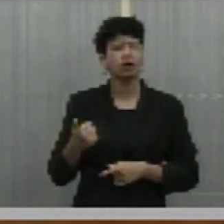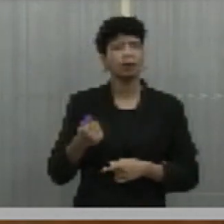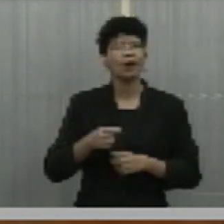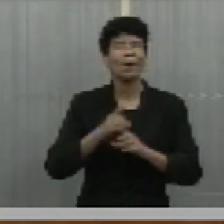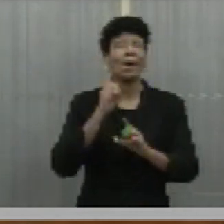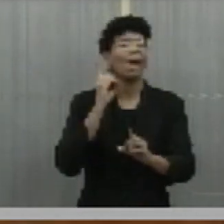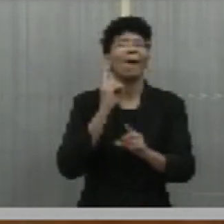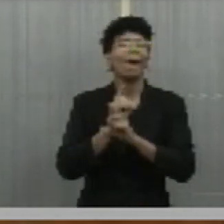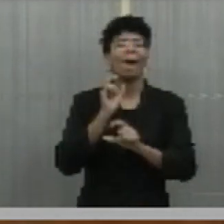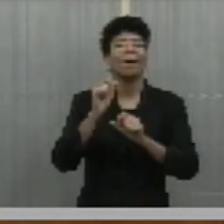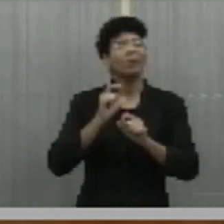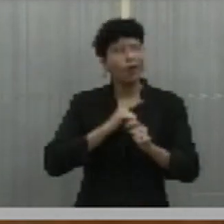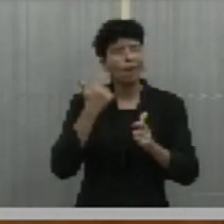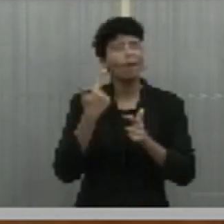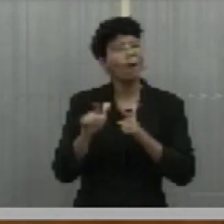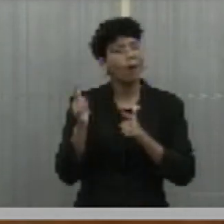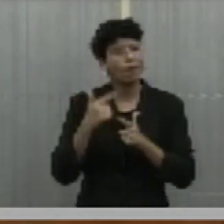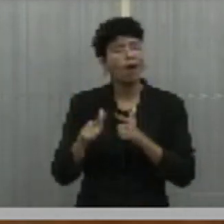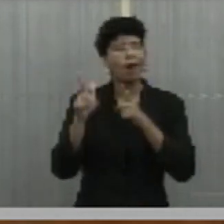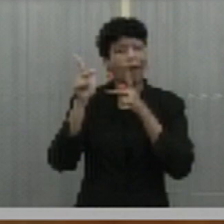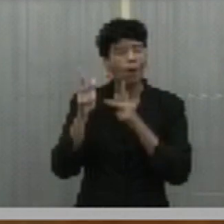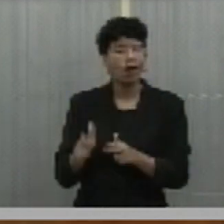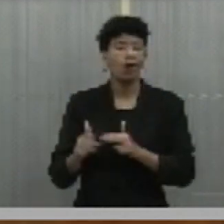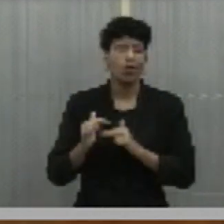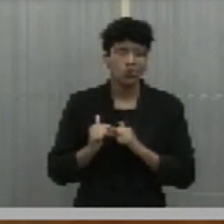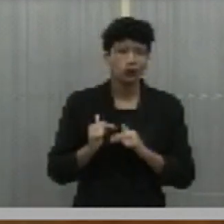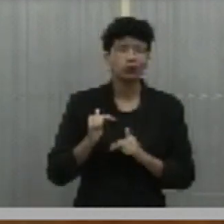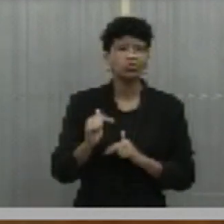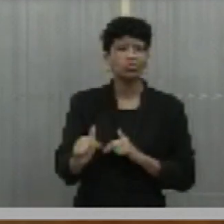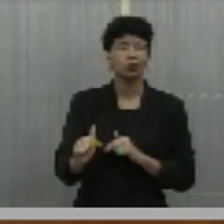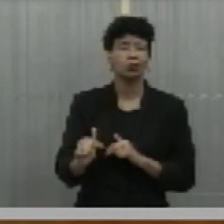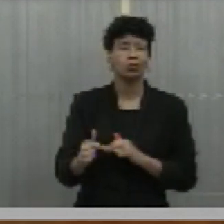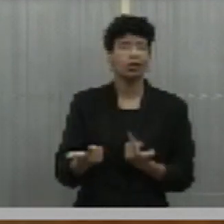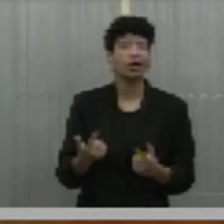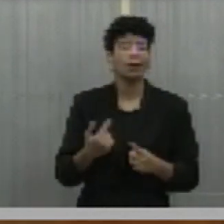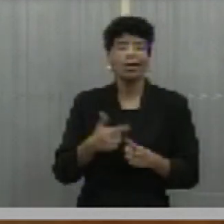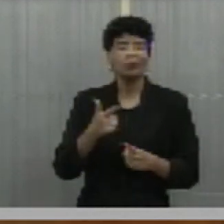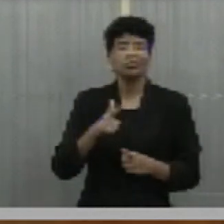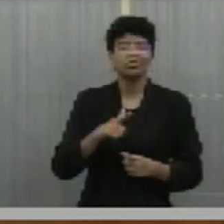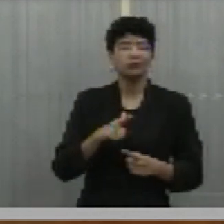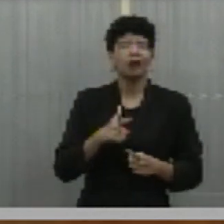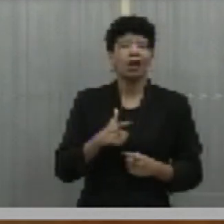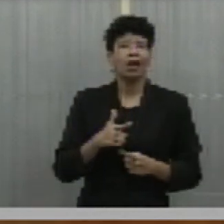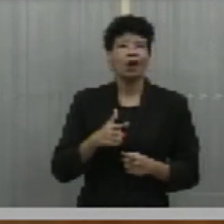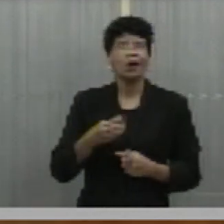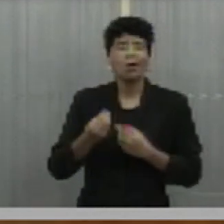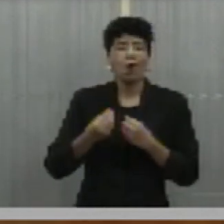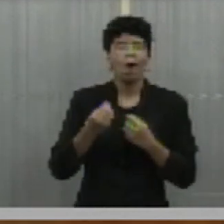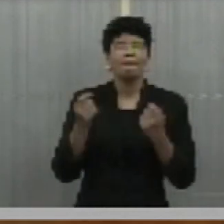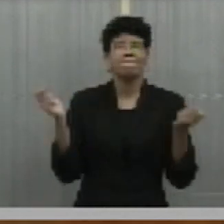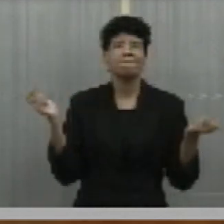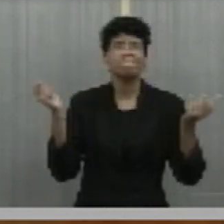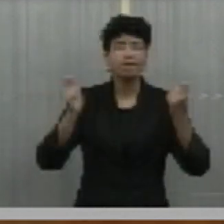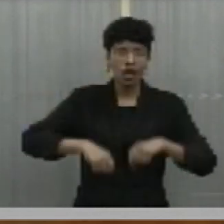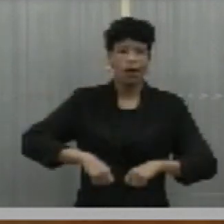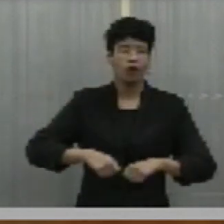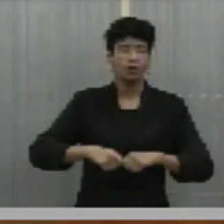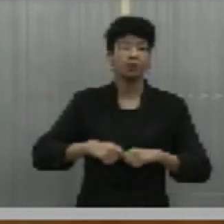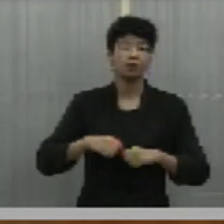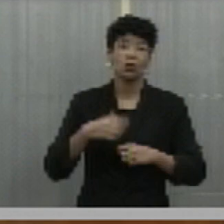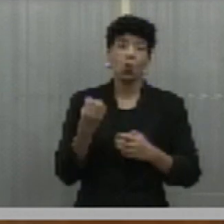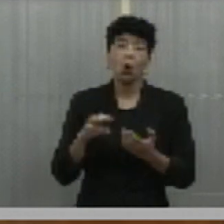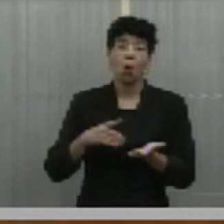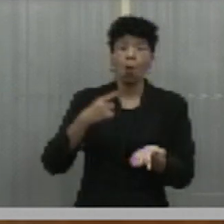encontrar problemas igual a esse das gambiarras, mas não tiveram competência, não tiveram capacidade, ou